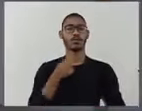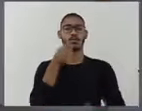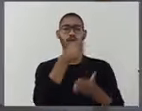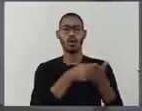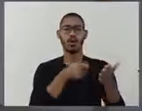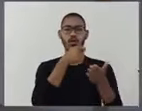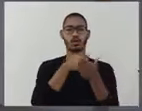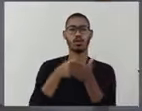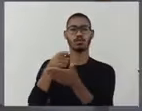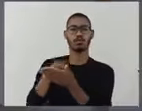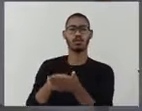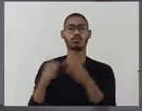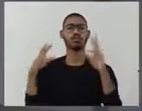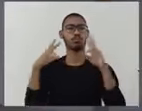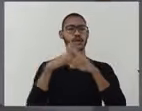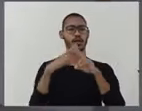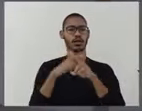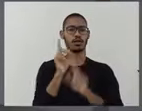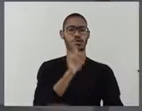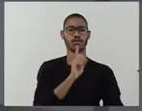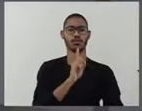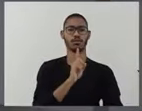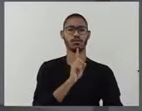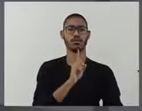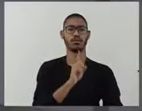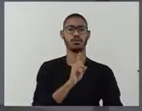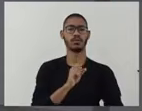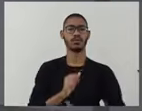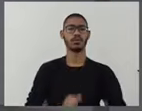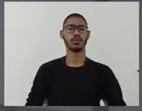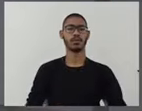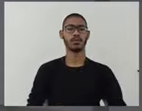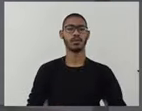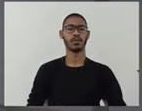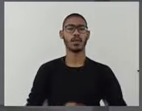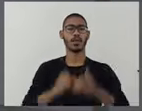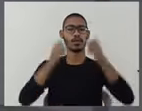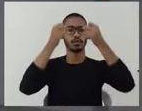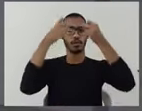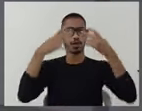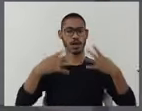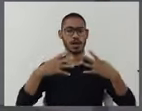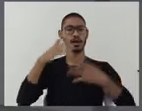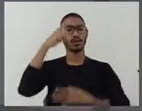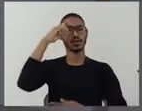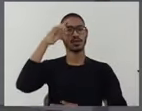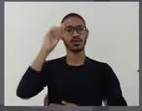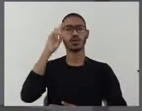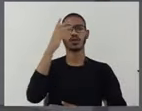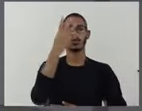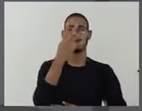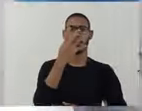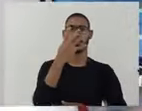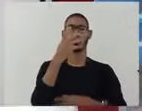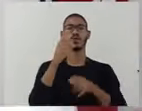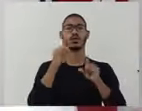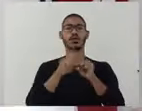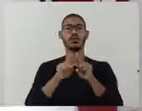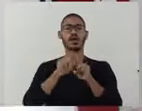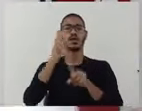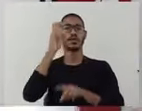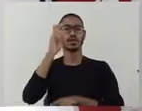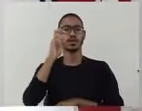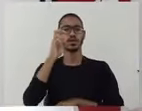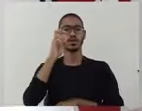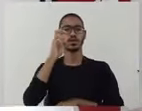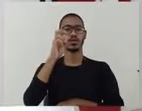quero aqui de antemão relatar que nos dias 4 e 5, a Polícia Civil da Bahia, na